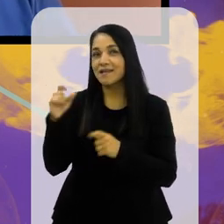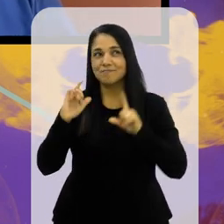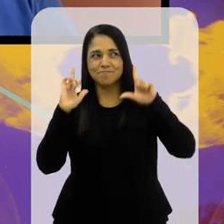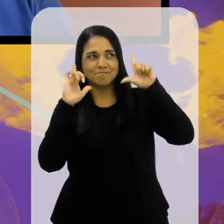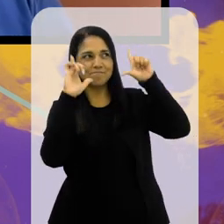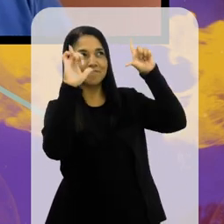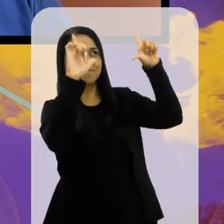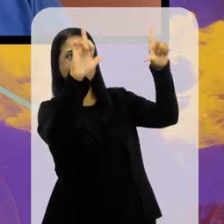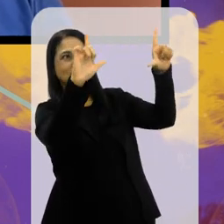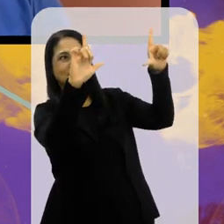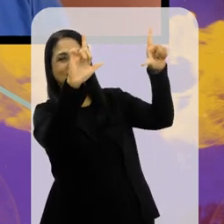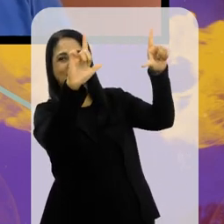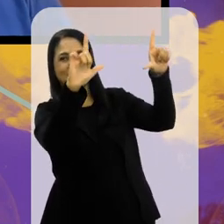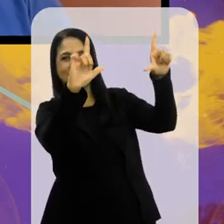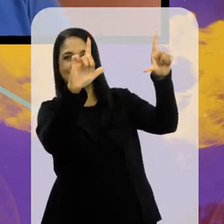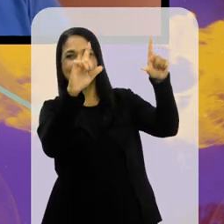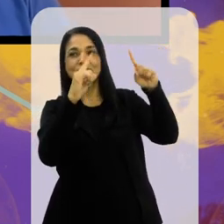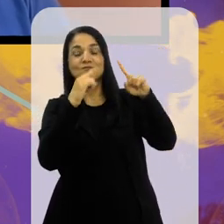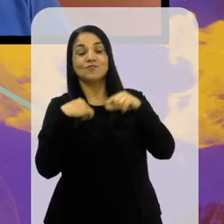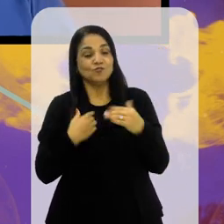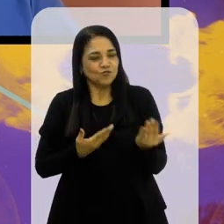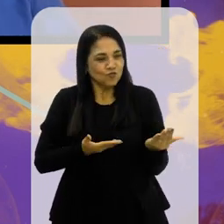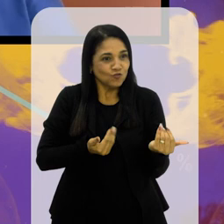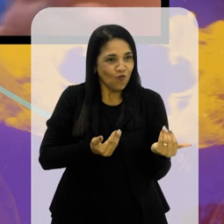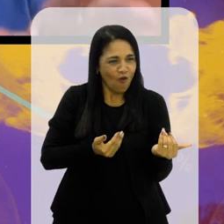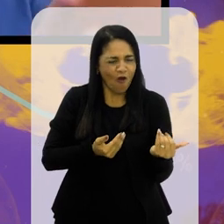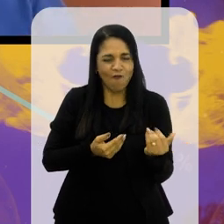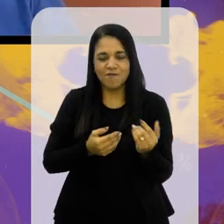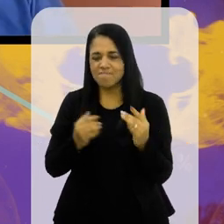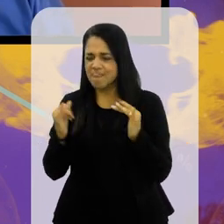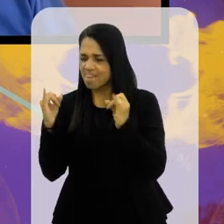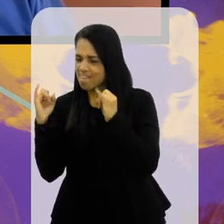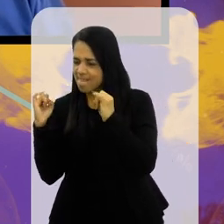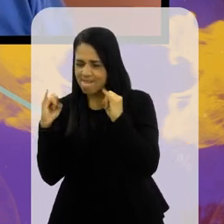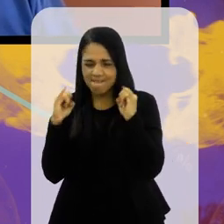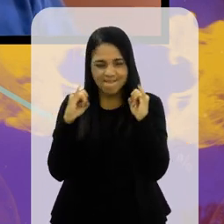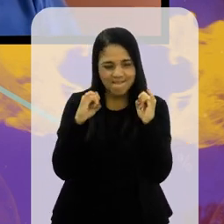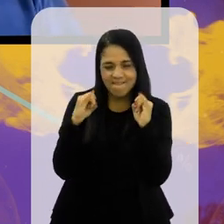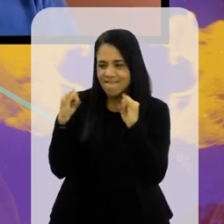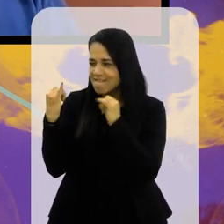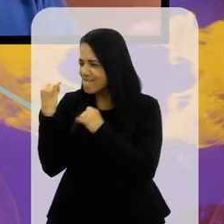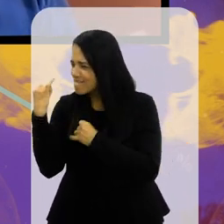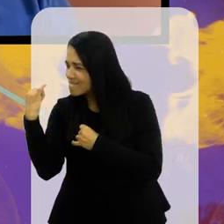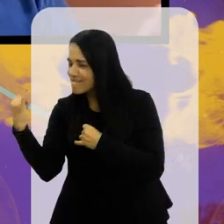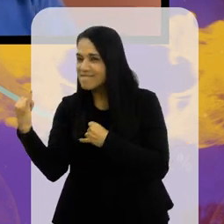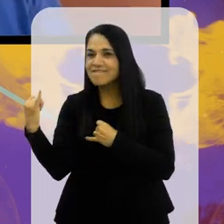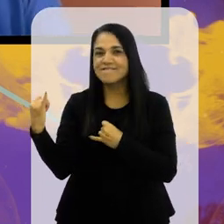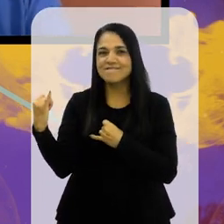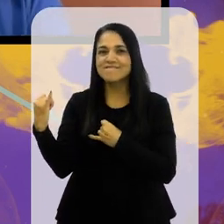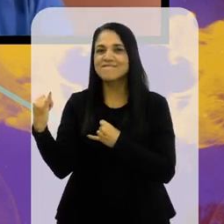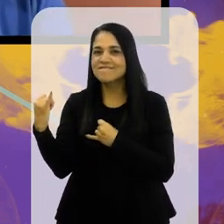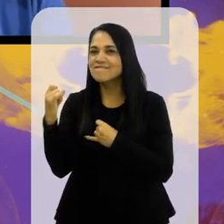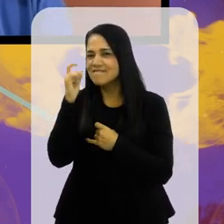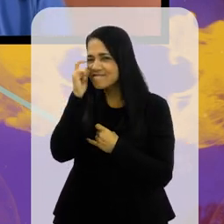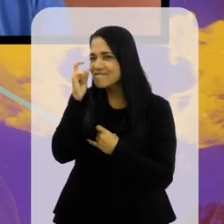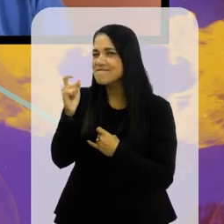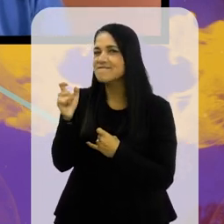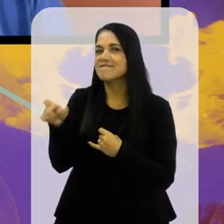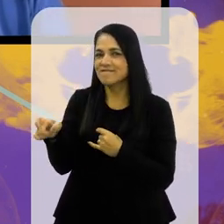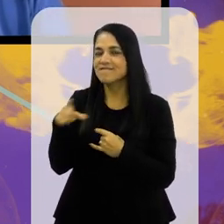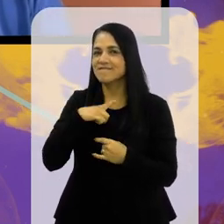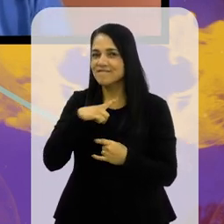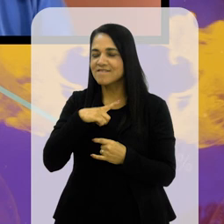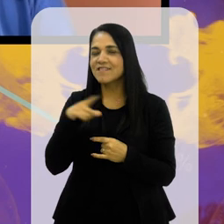Aparece lá no placar, né? Os jovens vão para lá para paquerar. Olha que legal. É verdade.